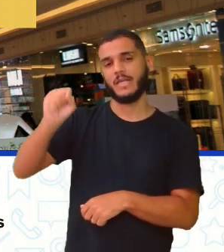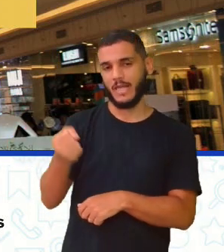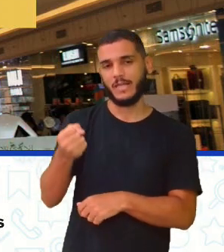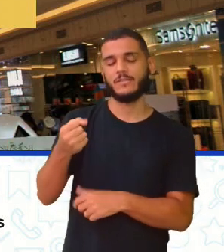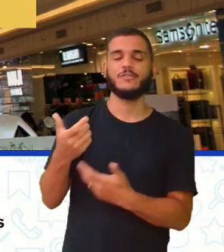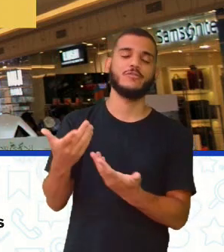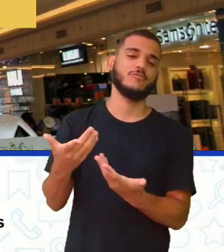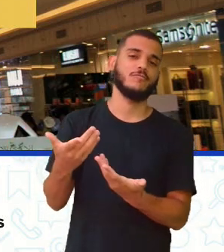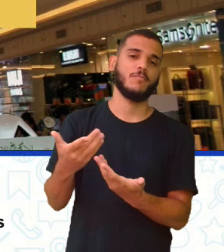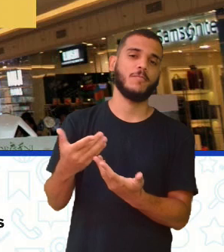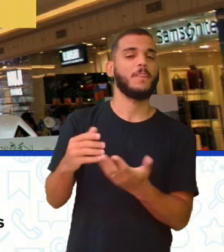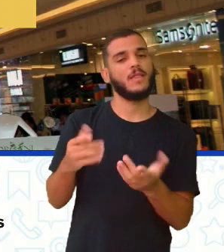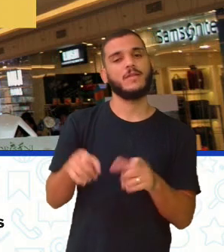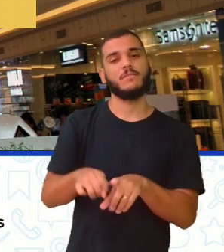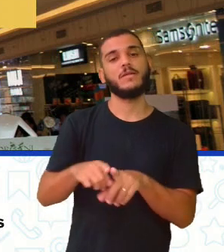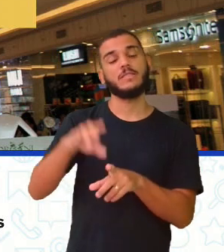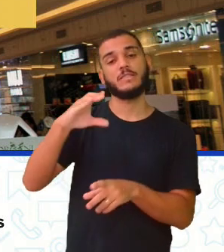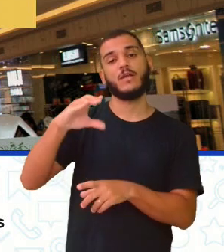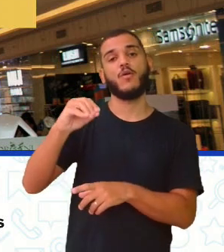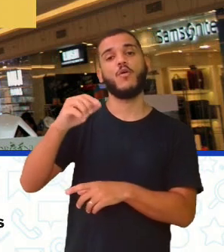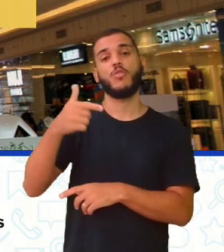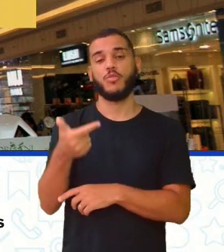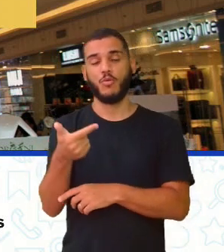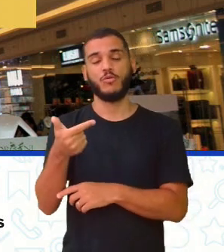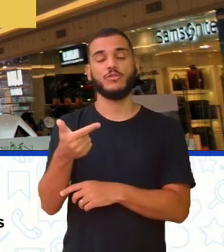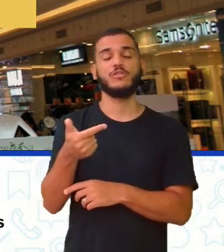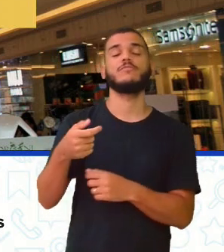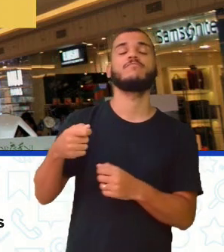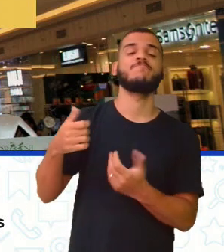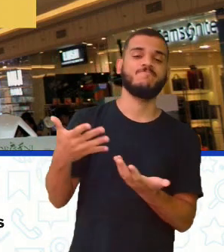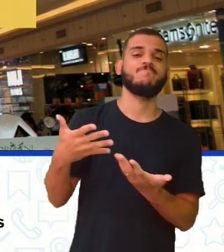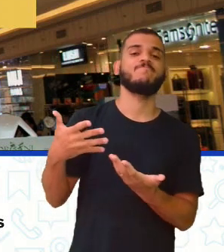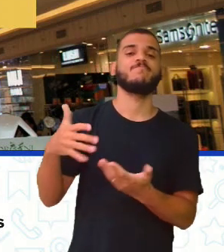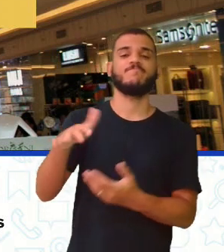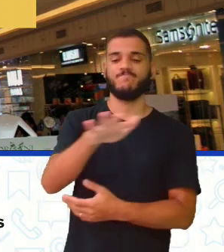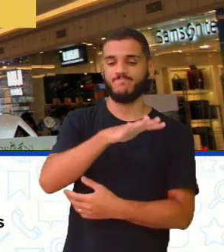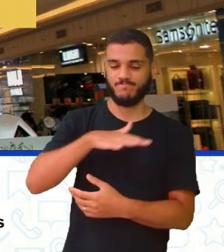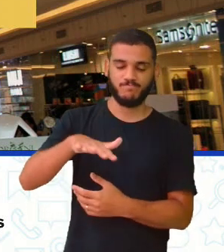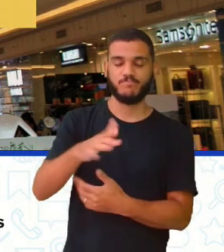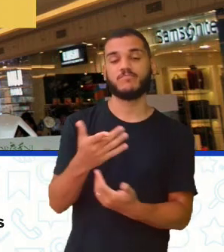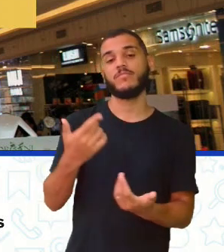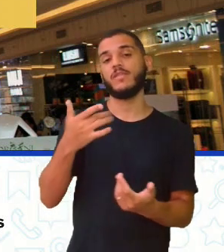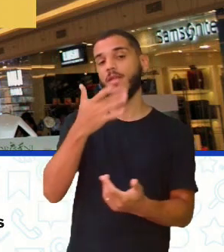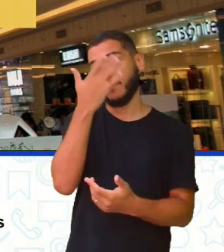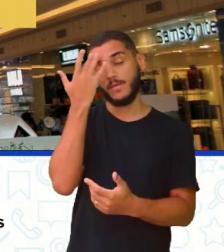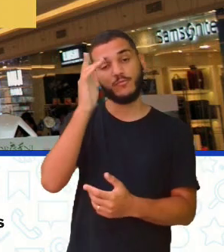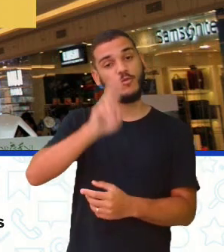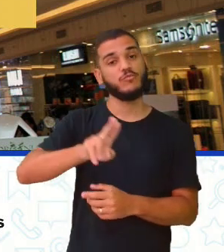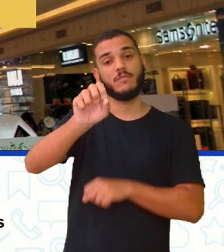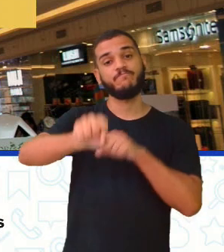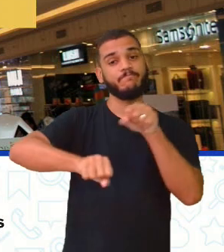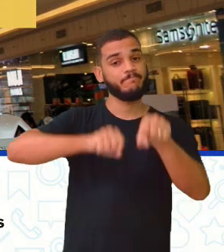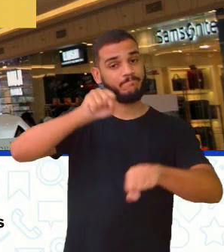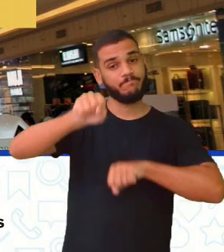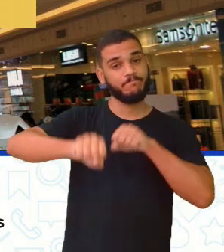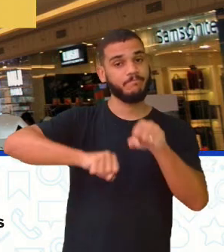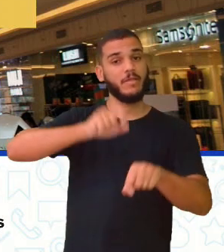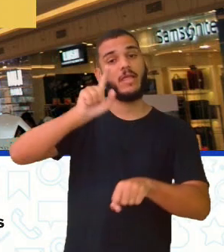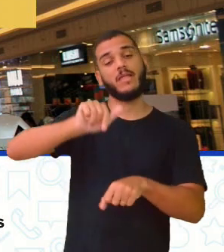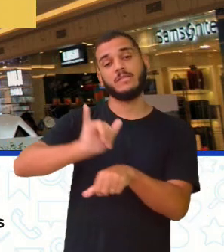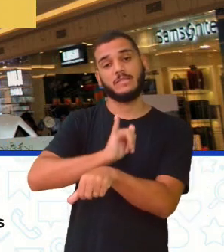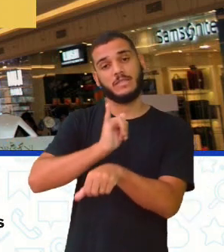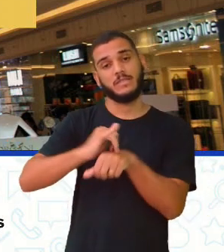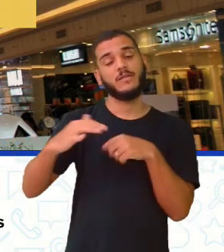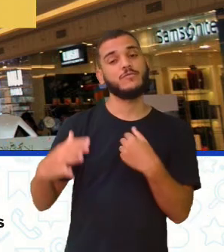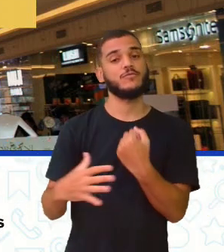Quem sabe, né? Investimento em ciclovias, ciclofássicos, que a pessoa possa não pedalar, né? Utilizando meios mais sustentáveis.